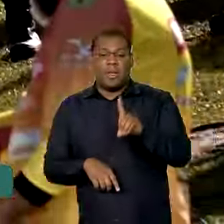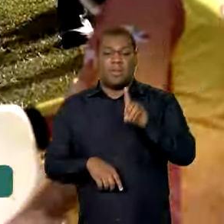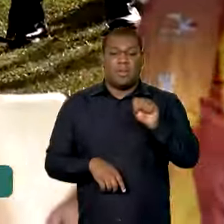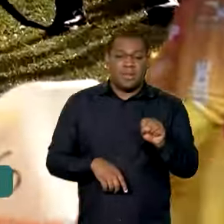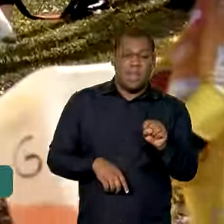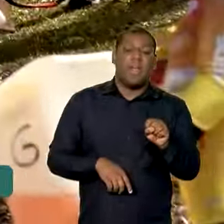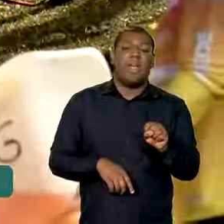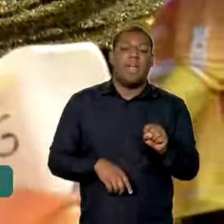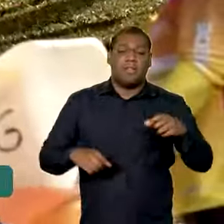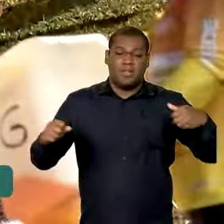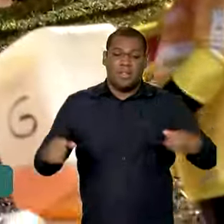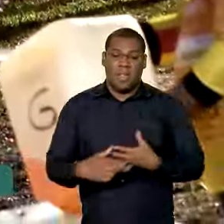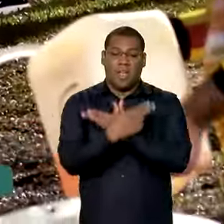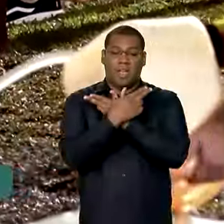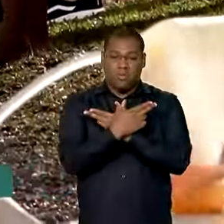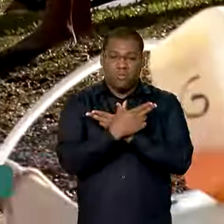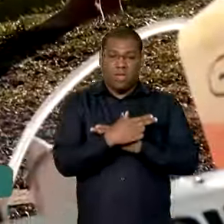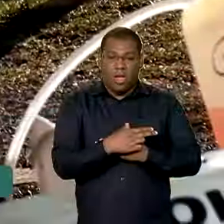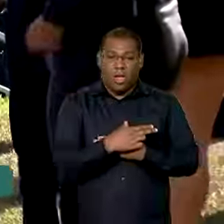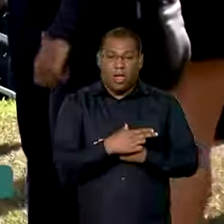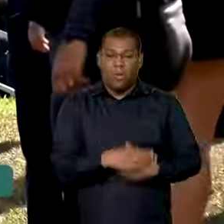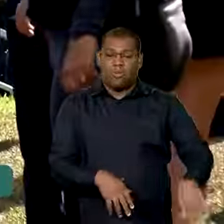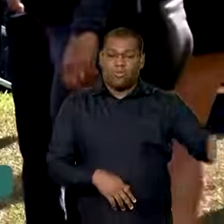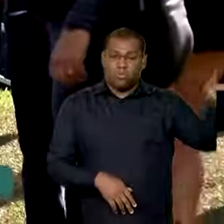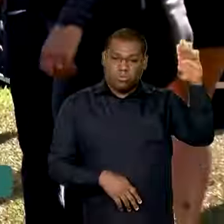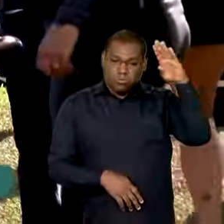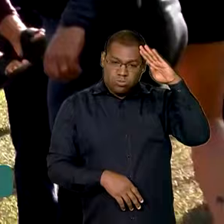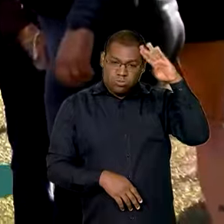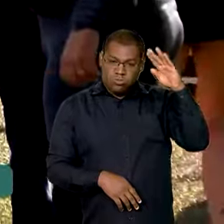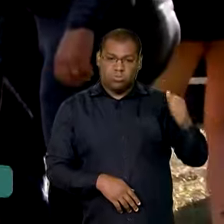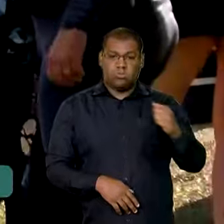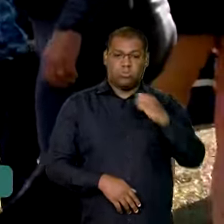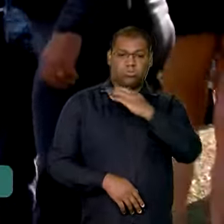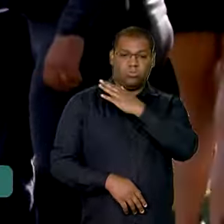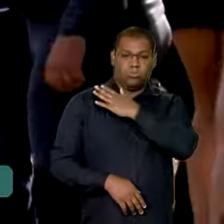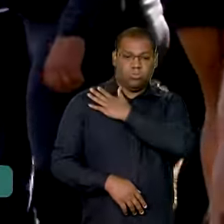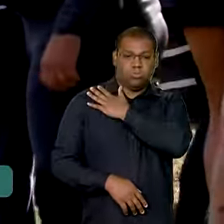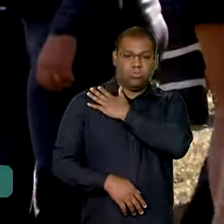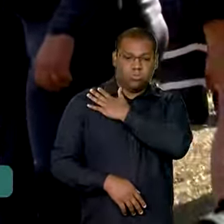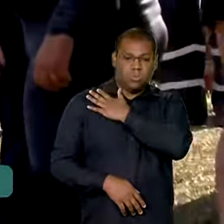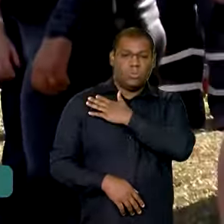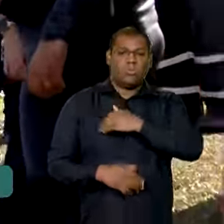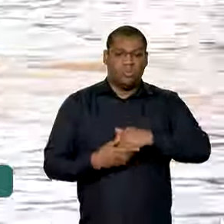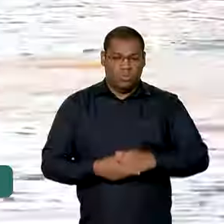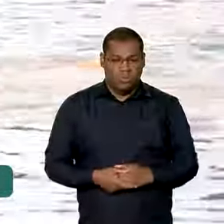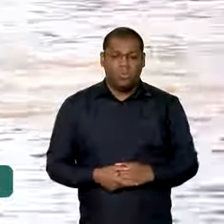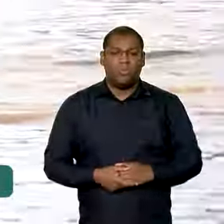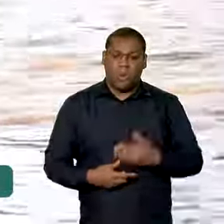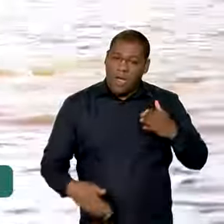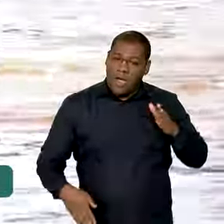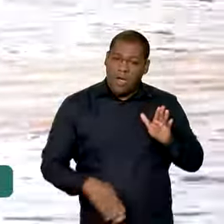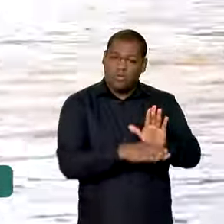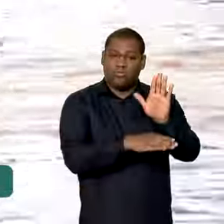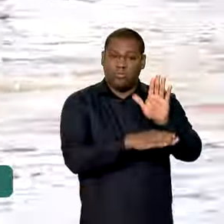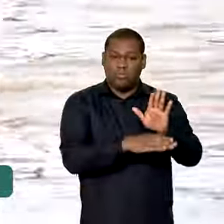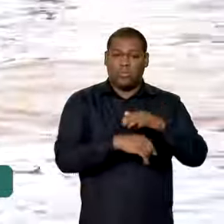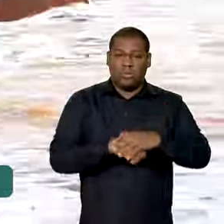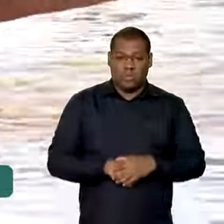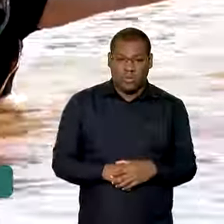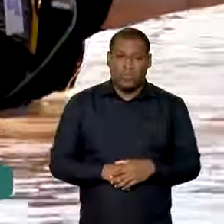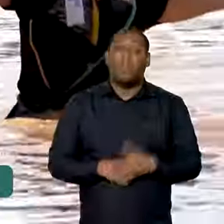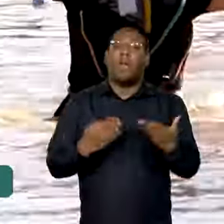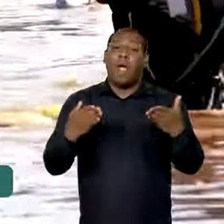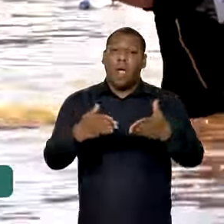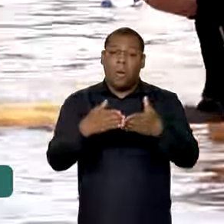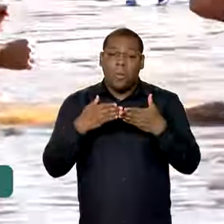das Forças Armadas, da Defesa Civil, como eu disse e repito, nós contamos muito aqui com a solidariedade no Rio Grande